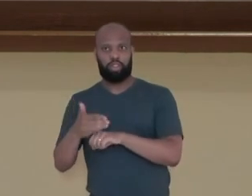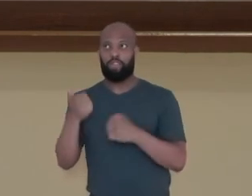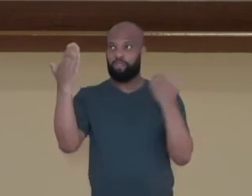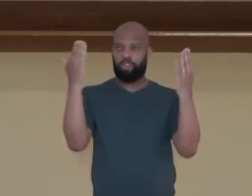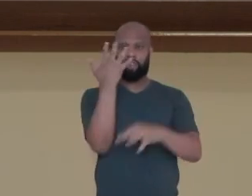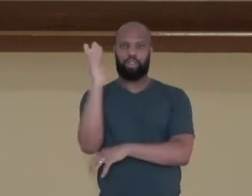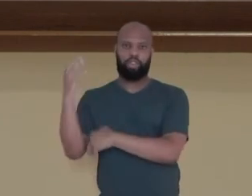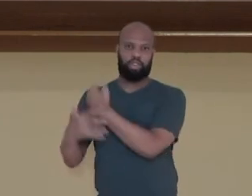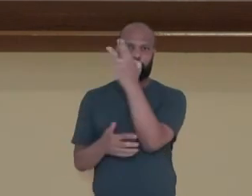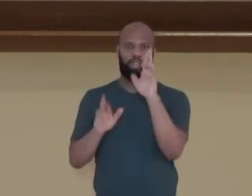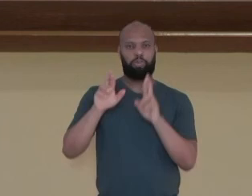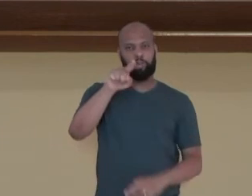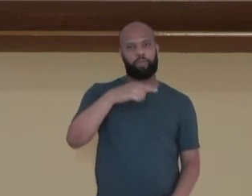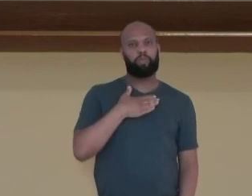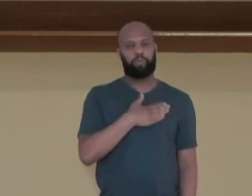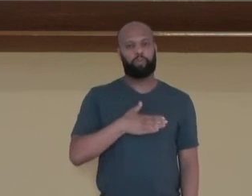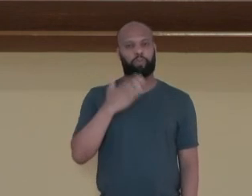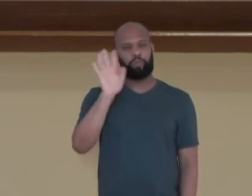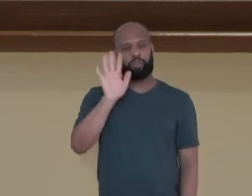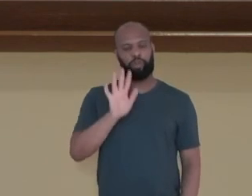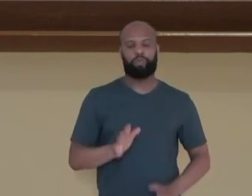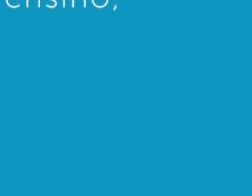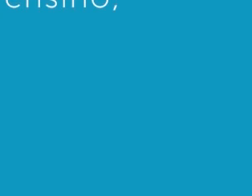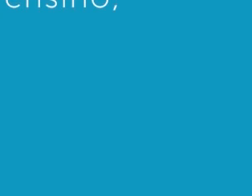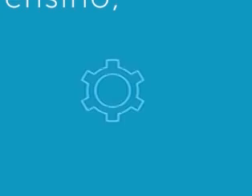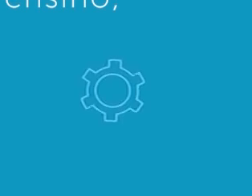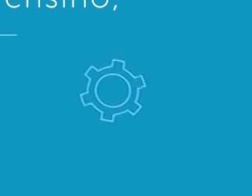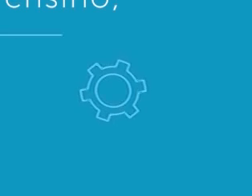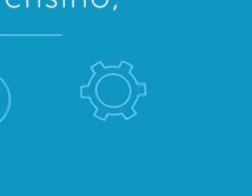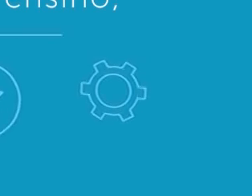aventura. Eu espero que vocês tenham gostado. Até breve!